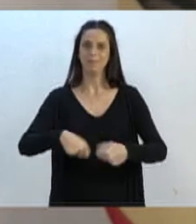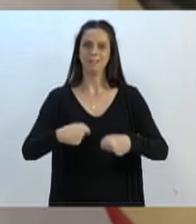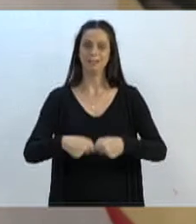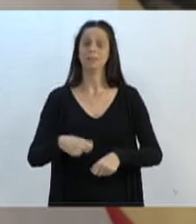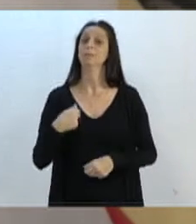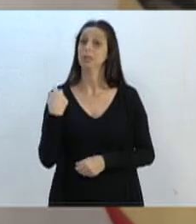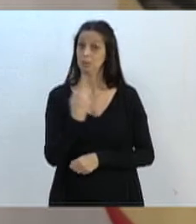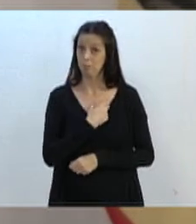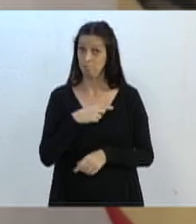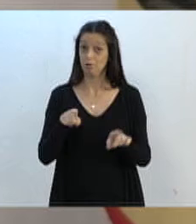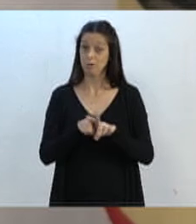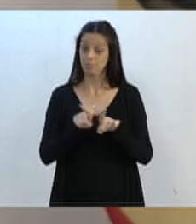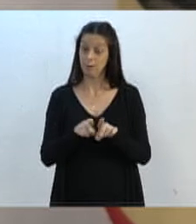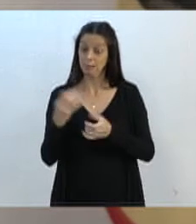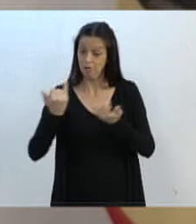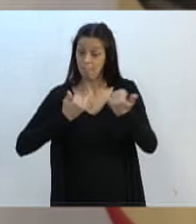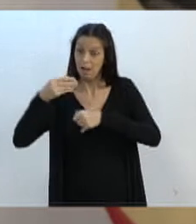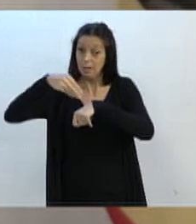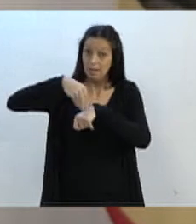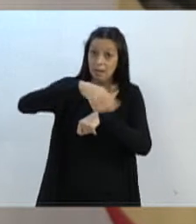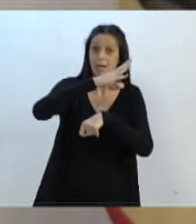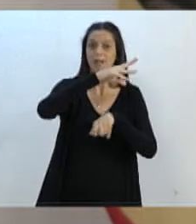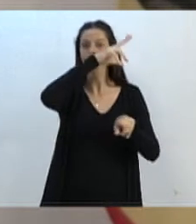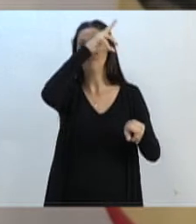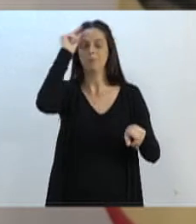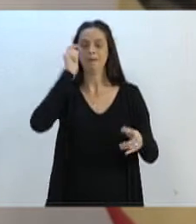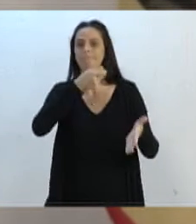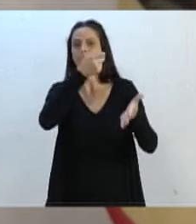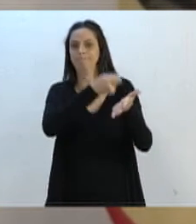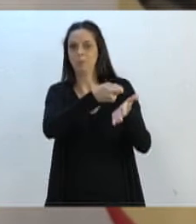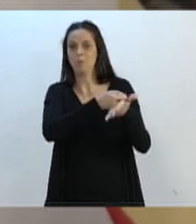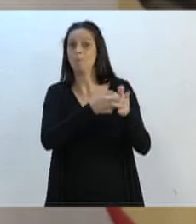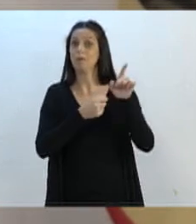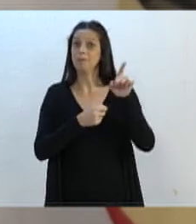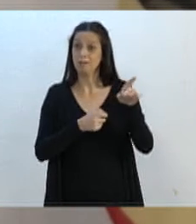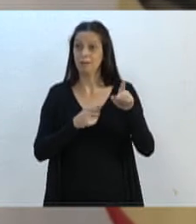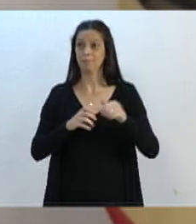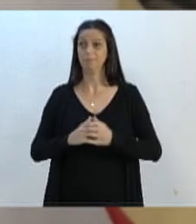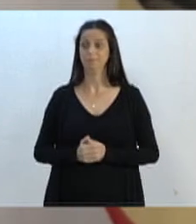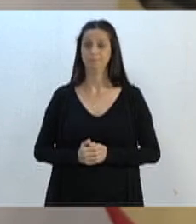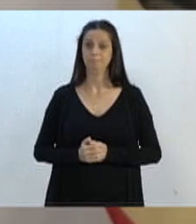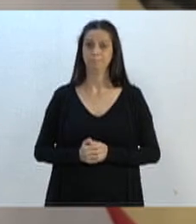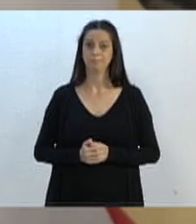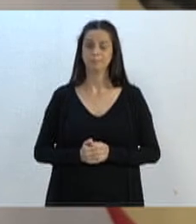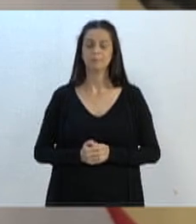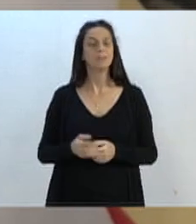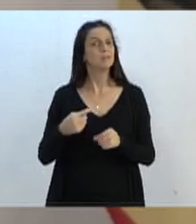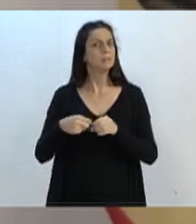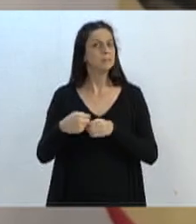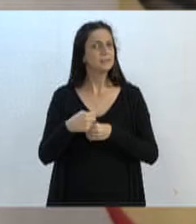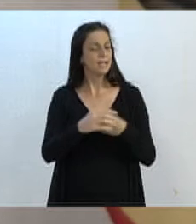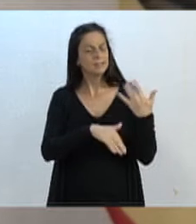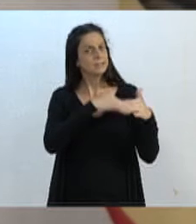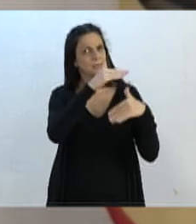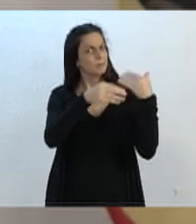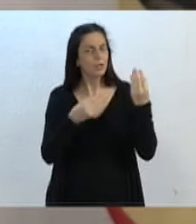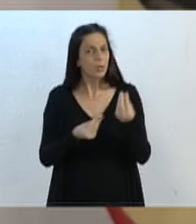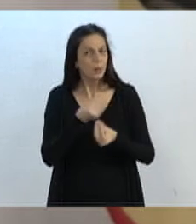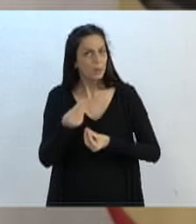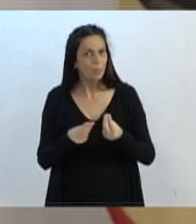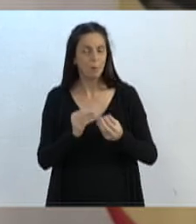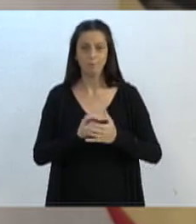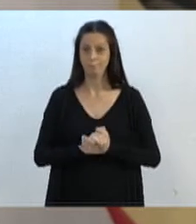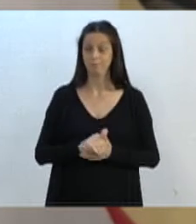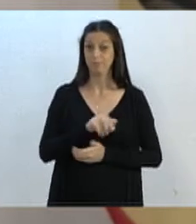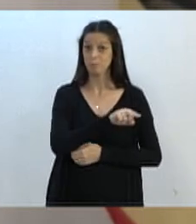Executivo. E a única maneira da nossa cidade andar para a frente é